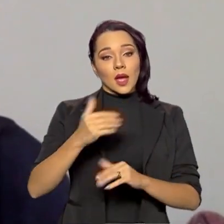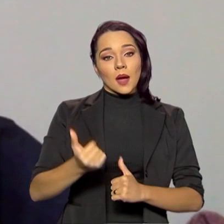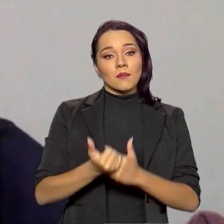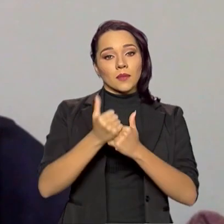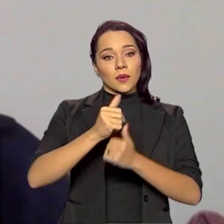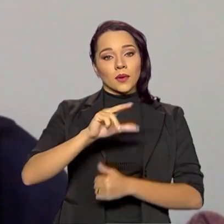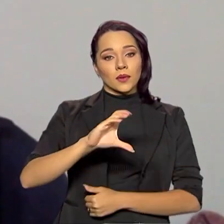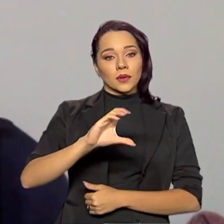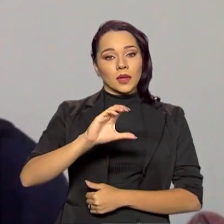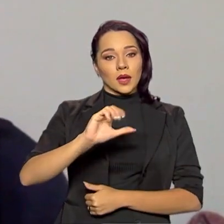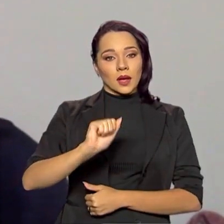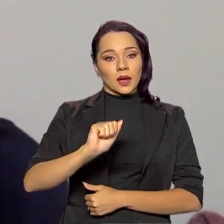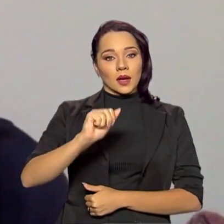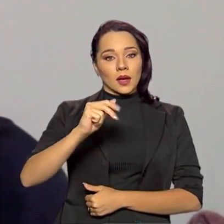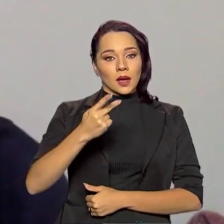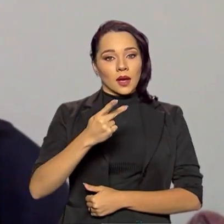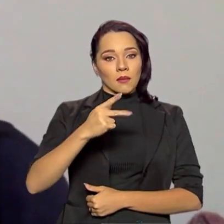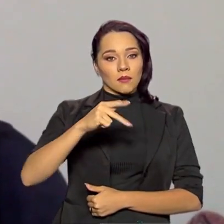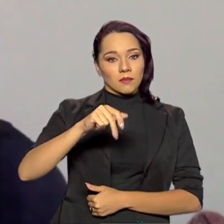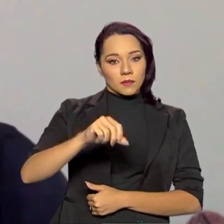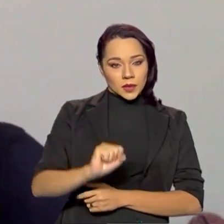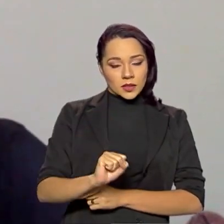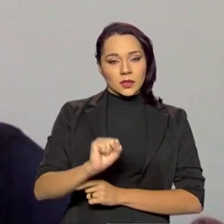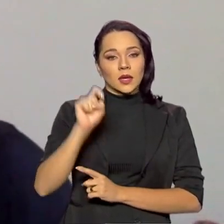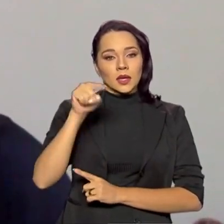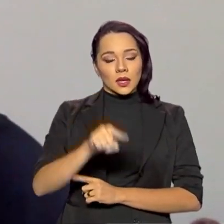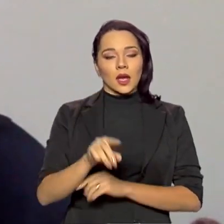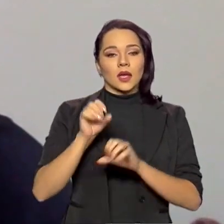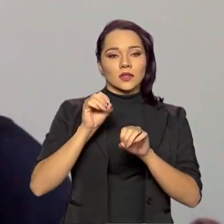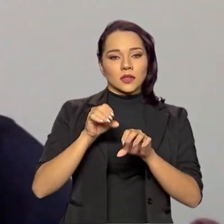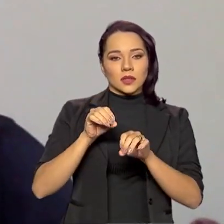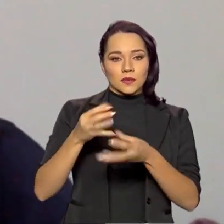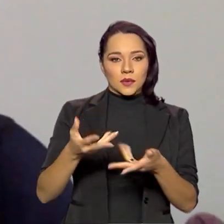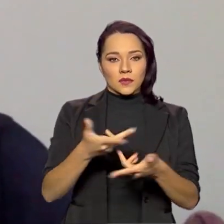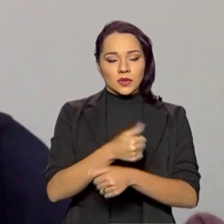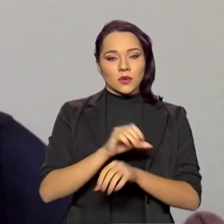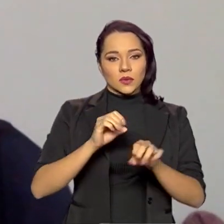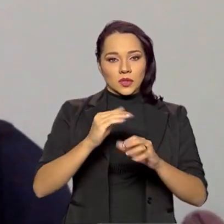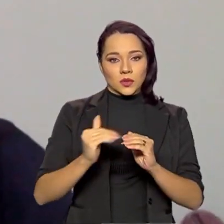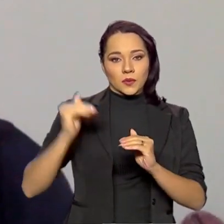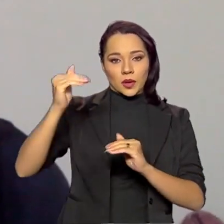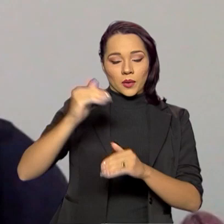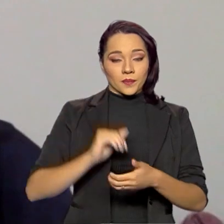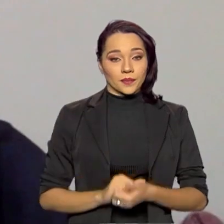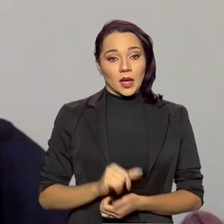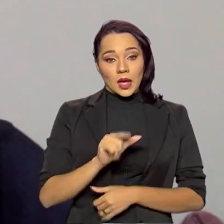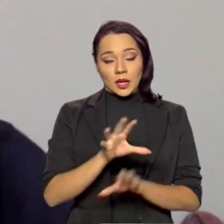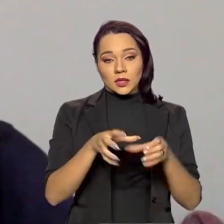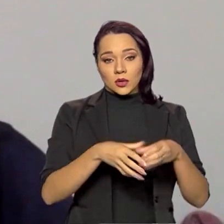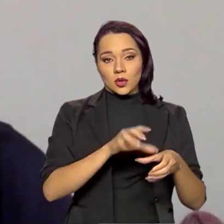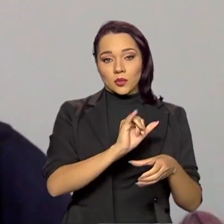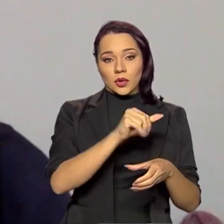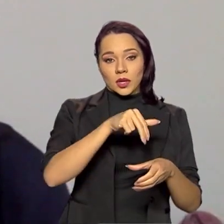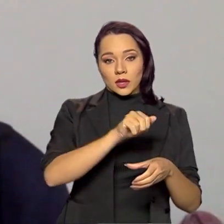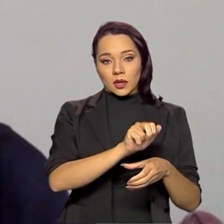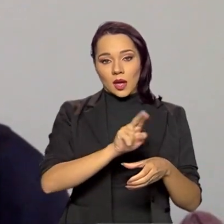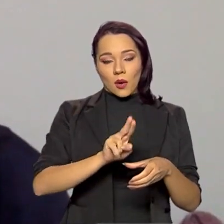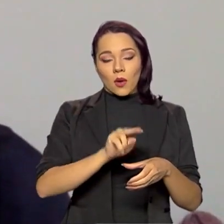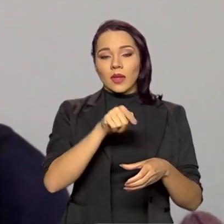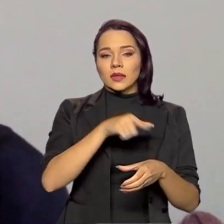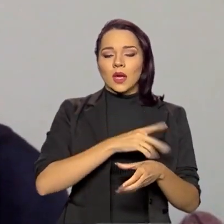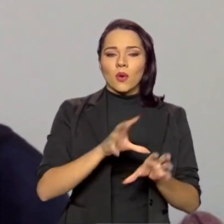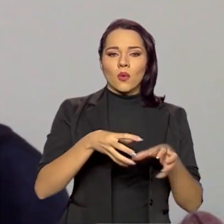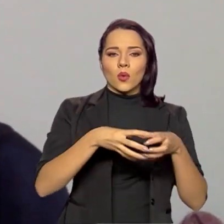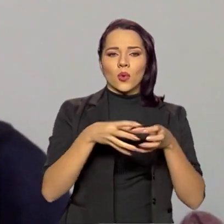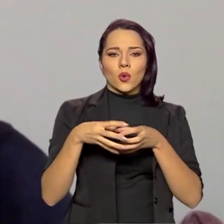CAPES, Coordenação de Aperfeiçoamento do Pessoal do Ensino Superior. O INAU é constituído por uma rede